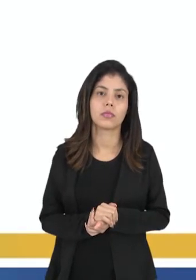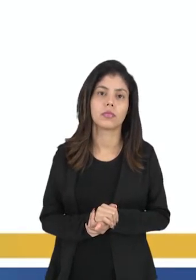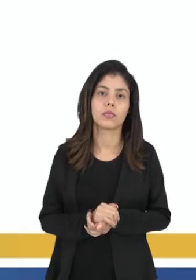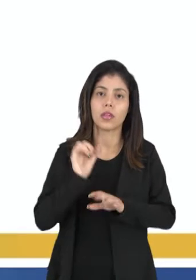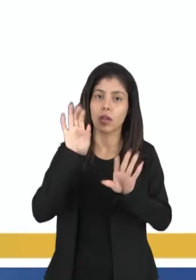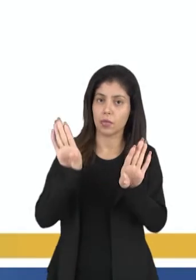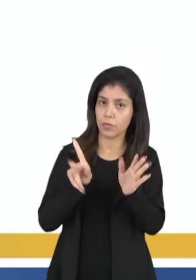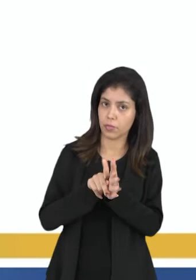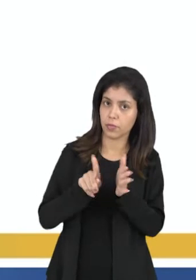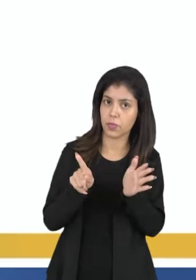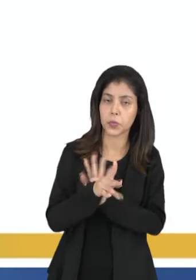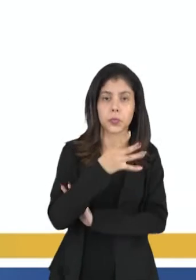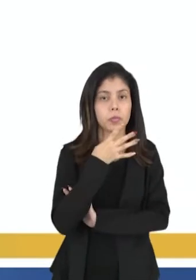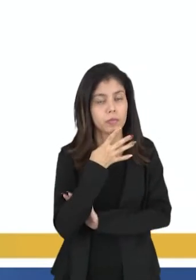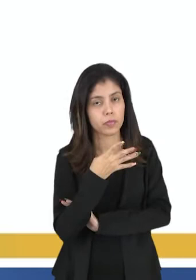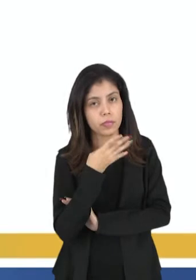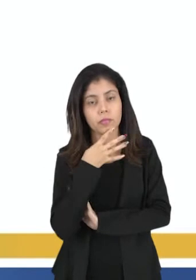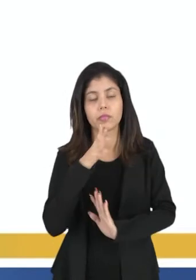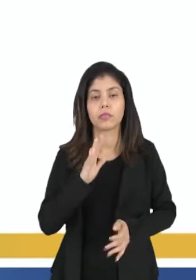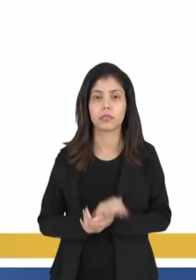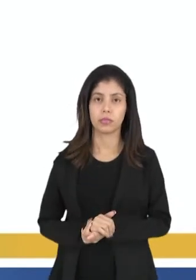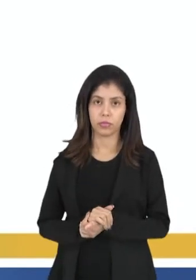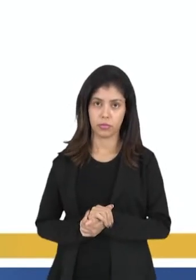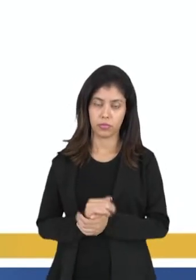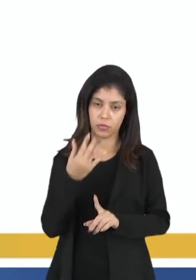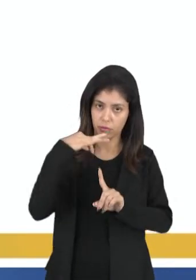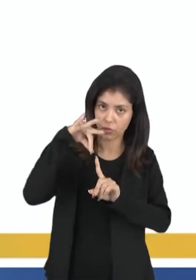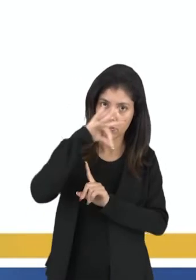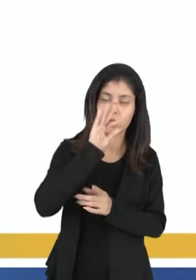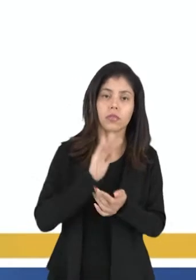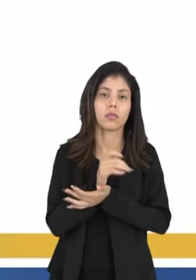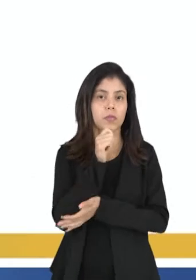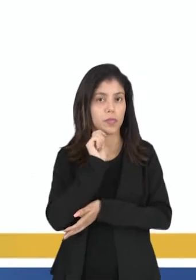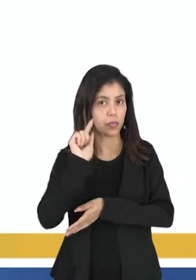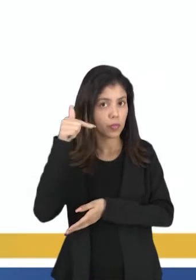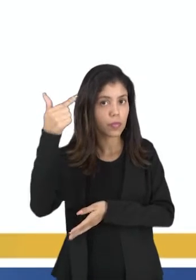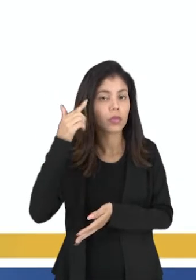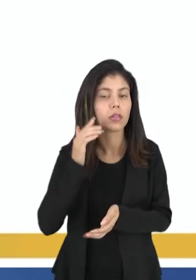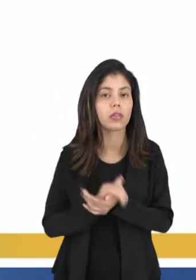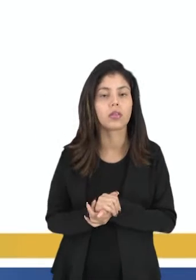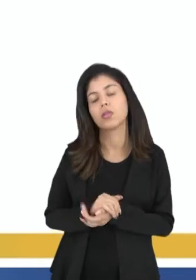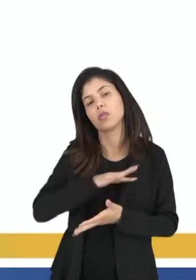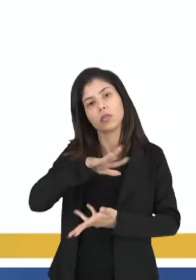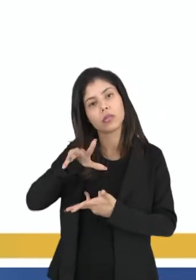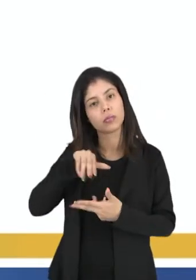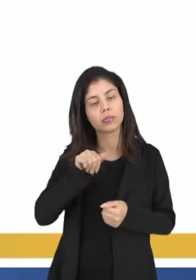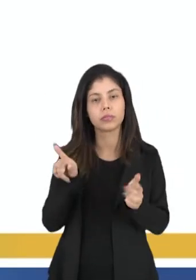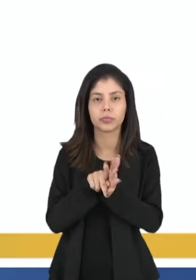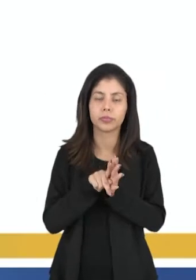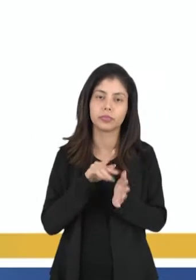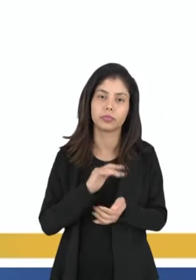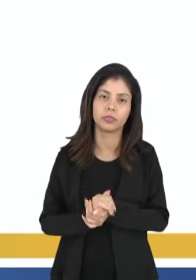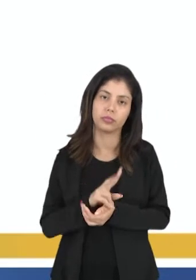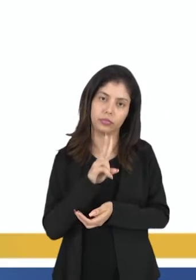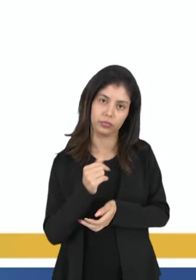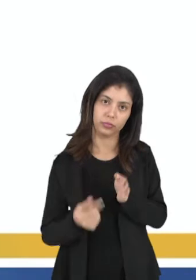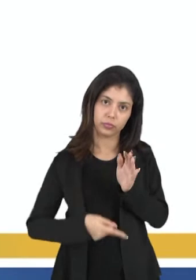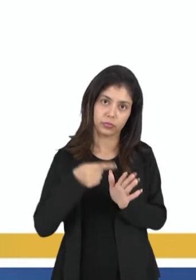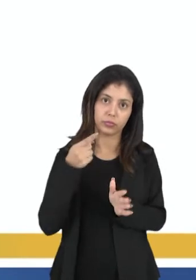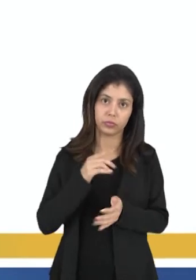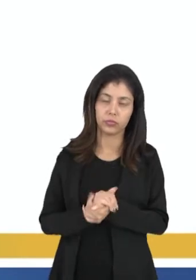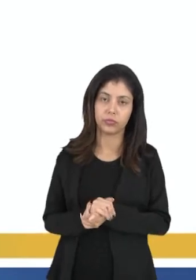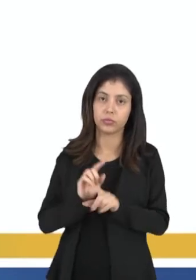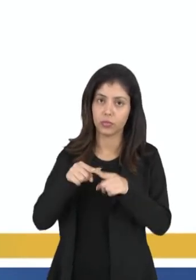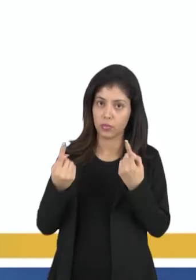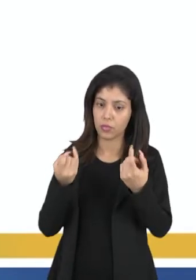a capacidade de conhecer seres espirituais além do mundo sensível. Ele vai dizer que é o primeiro motor